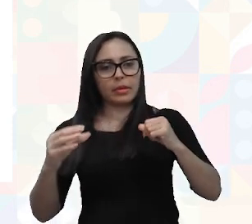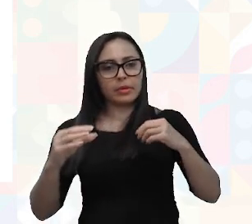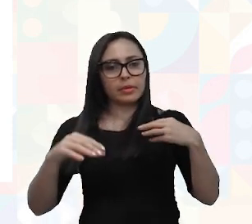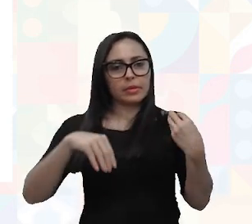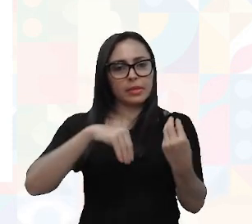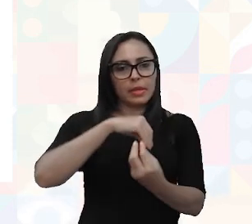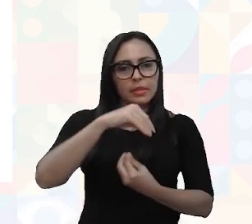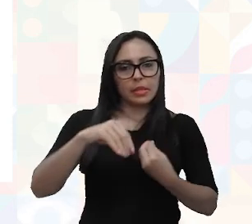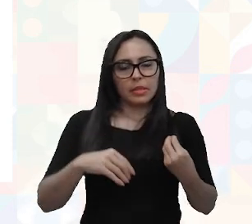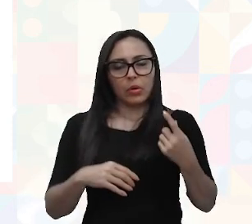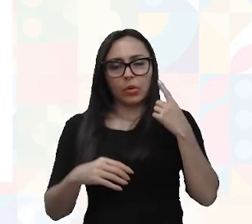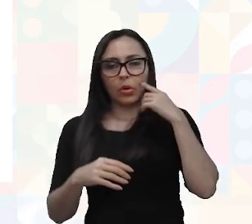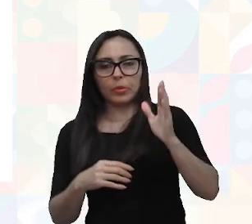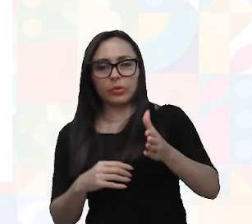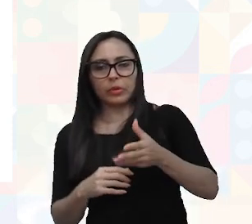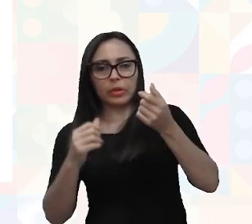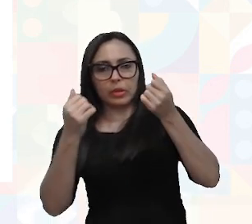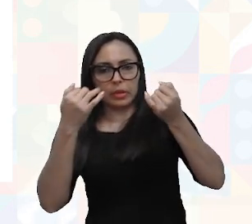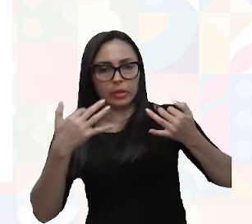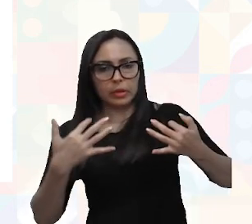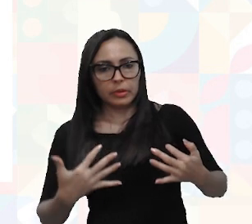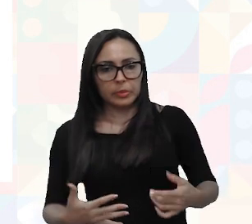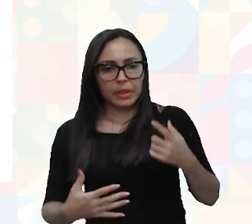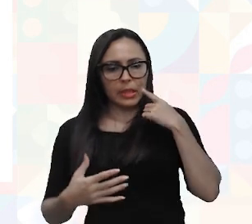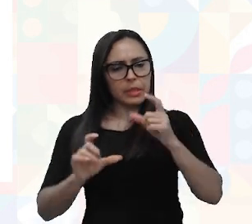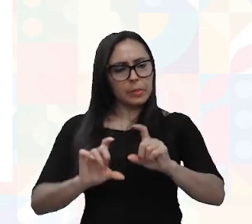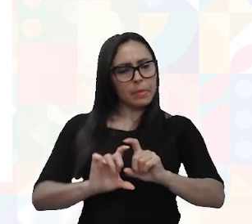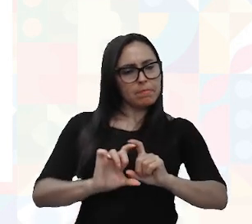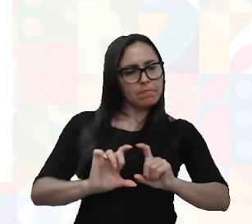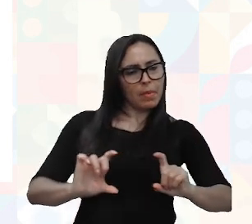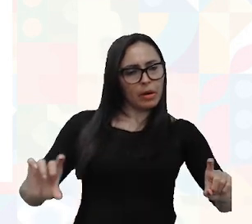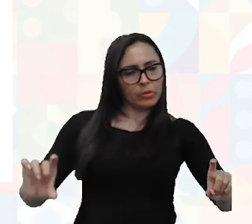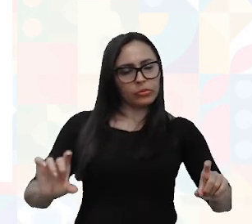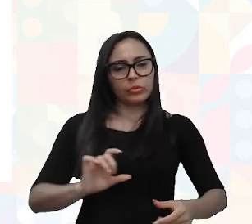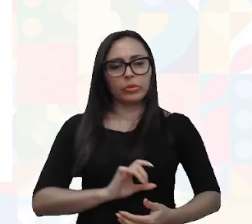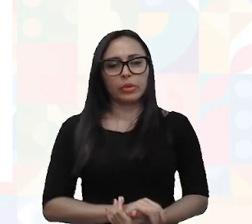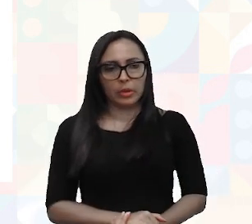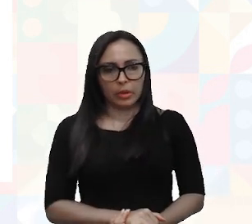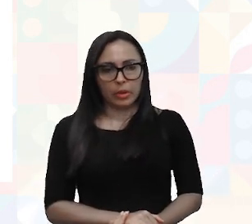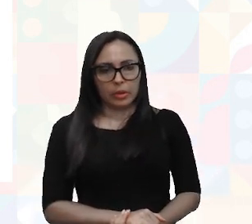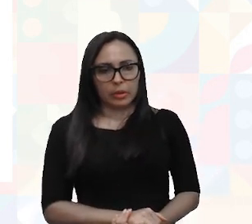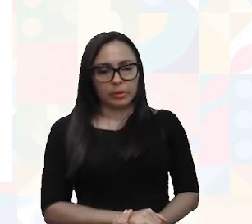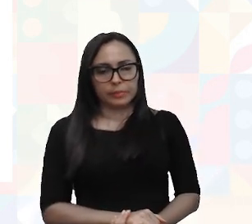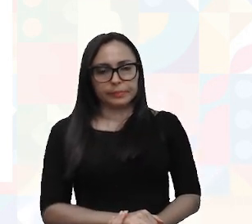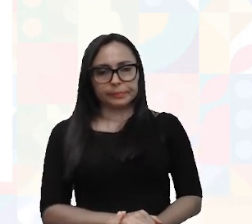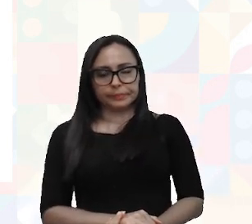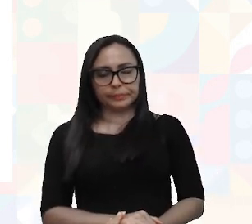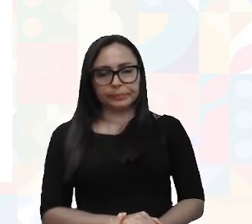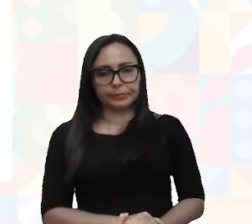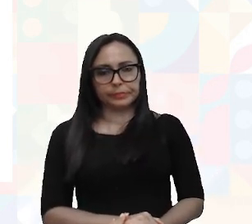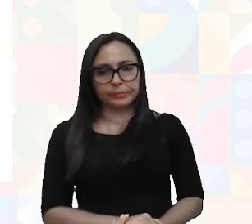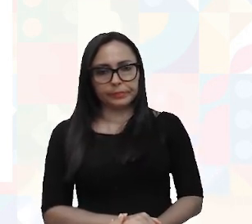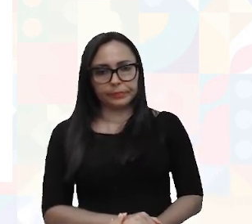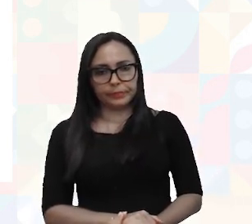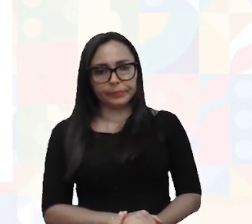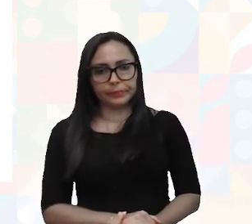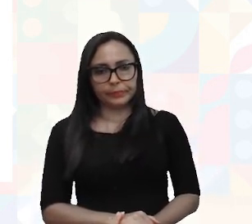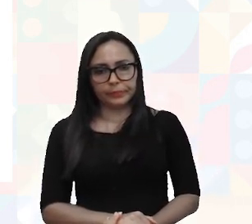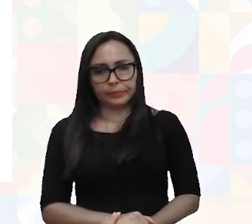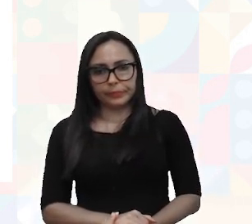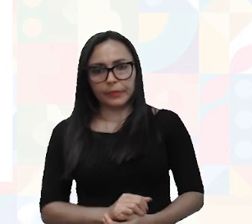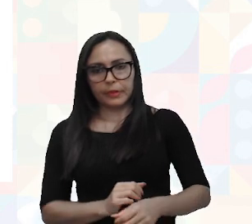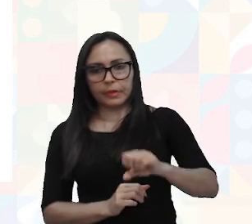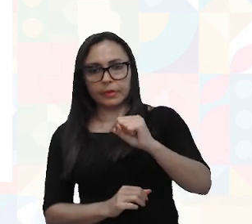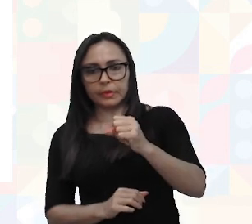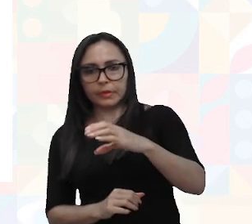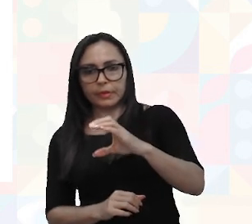A transição, como eu já expliquei aqui, ela tá sempre lá embaixo, em caixa alta, né, que é quando vai trocar de cena. O Sene